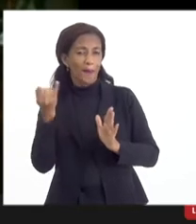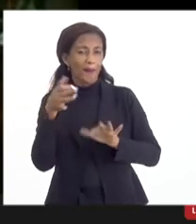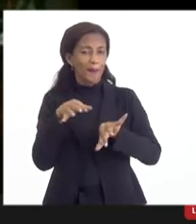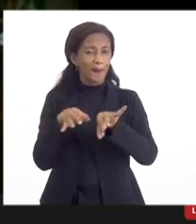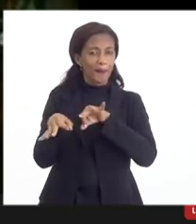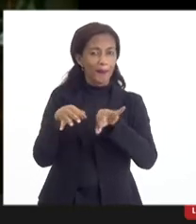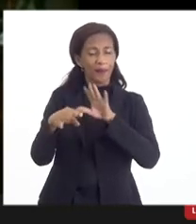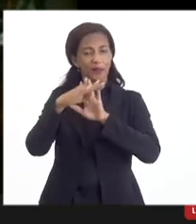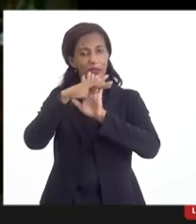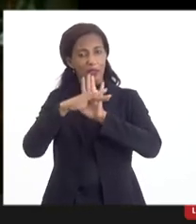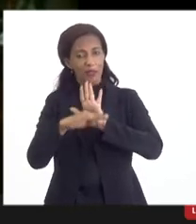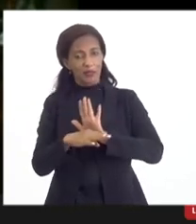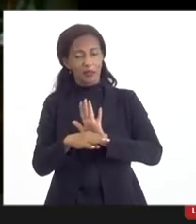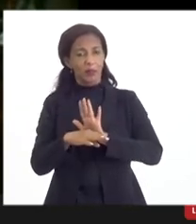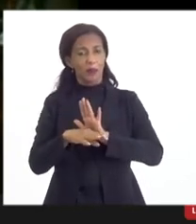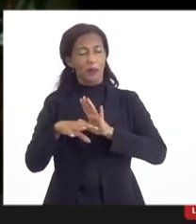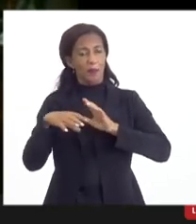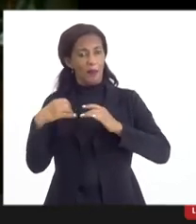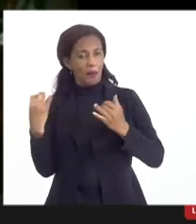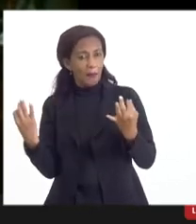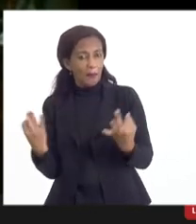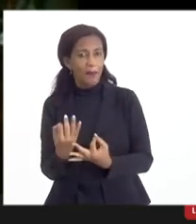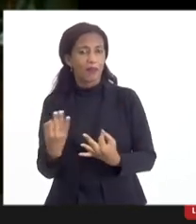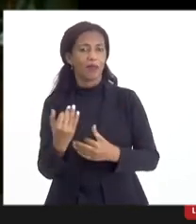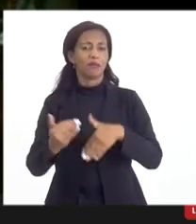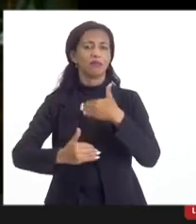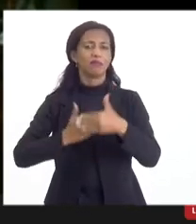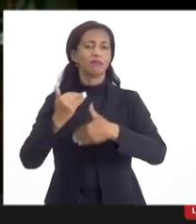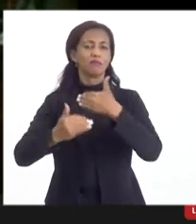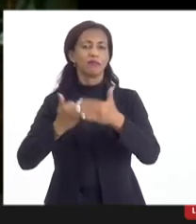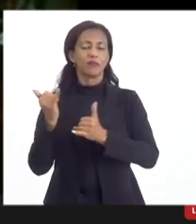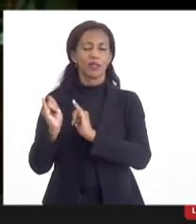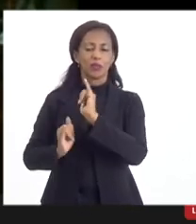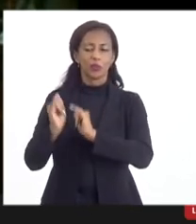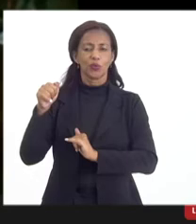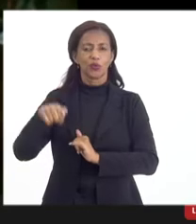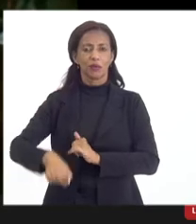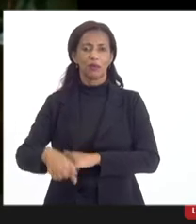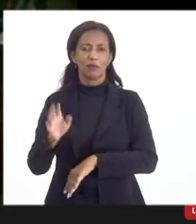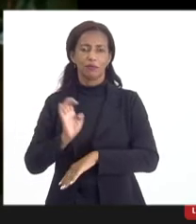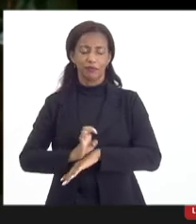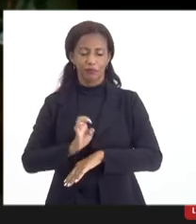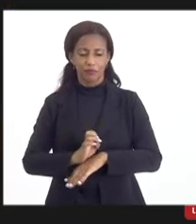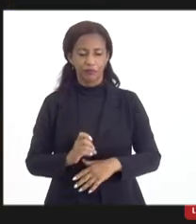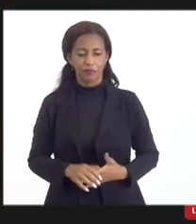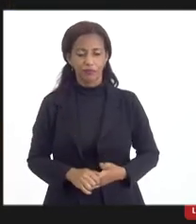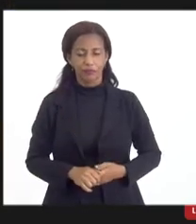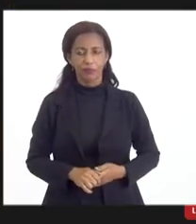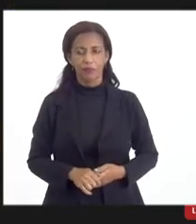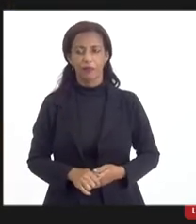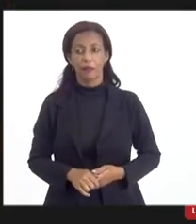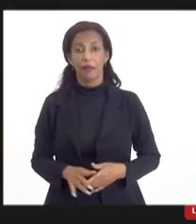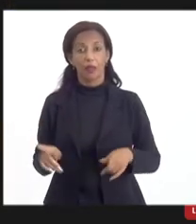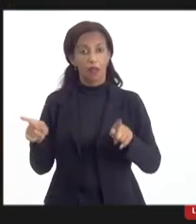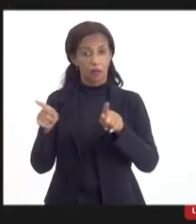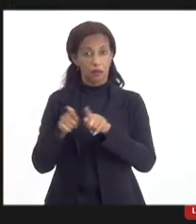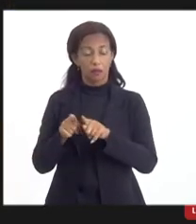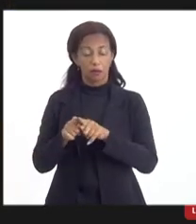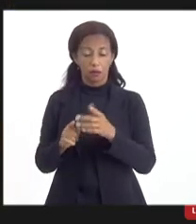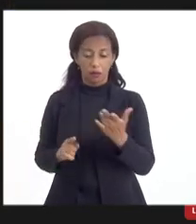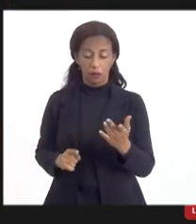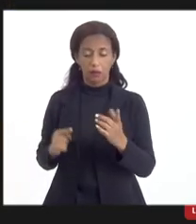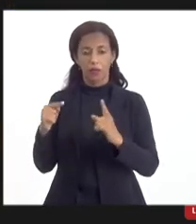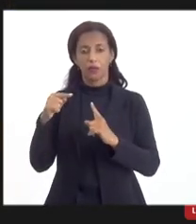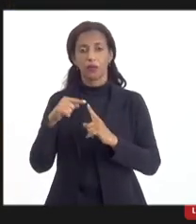um programa mais robusto de desenvolvimento da indústria aqui no Estado. Inclusive, Sr. Alberto, foi